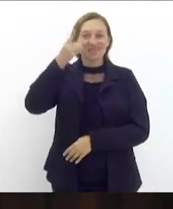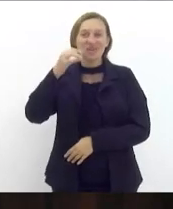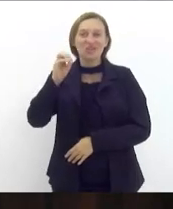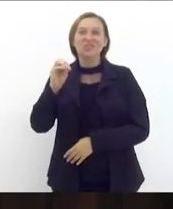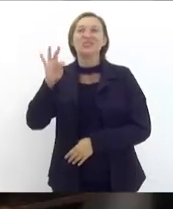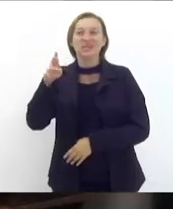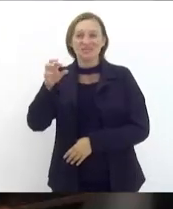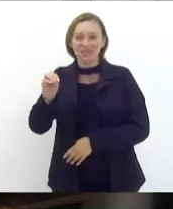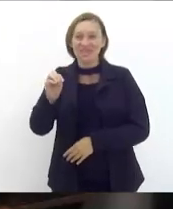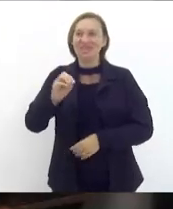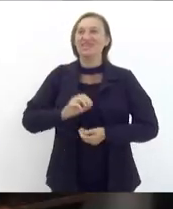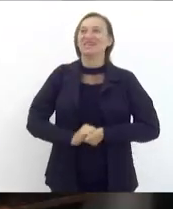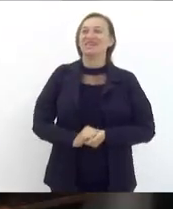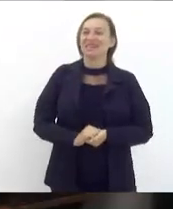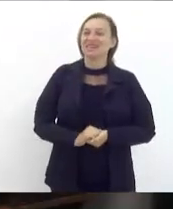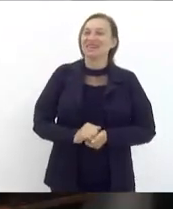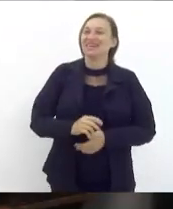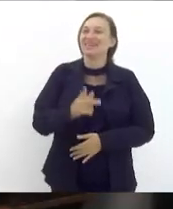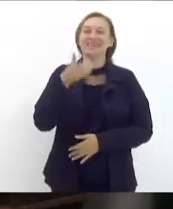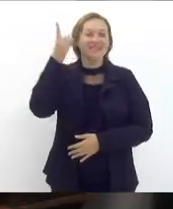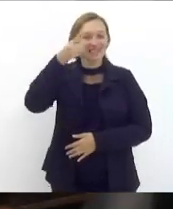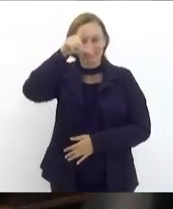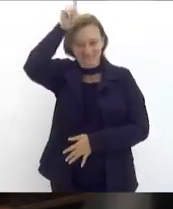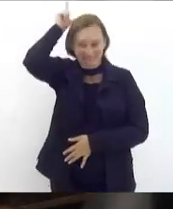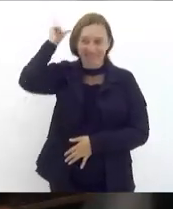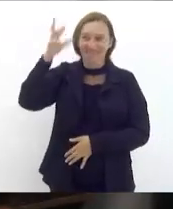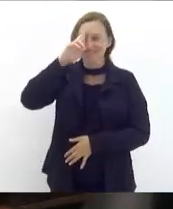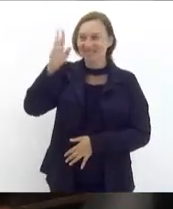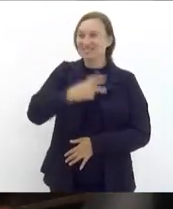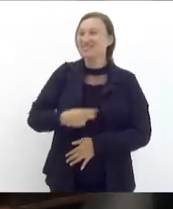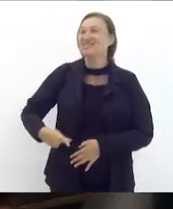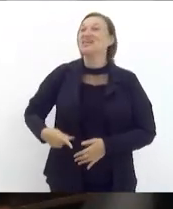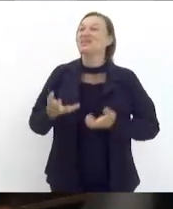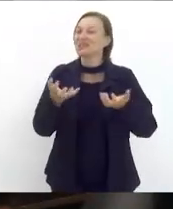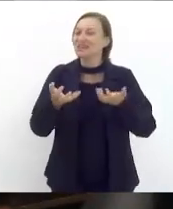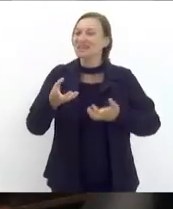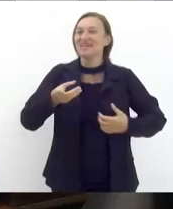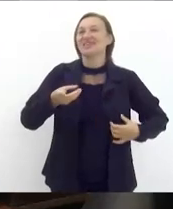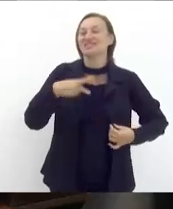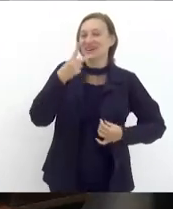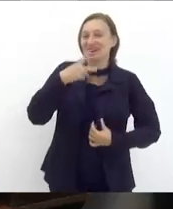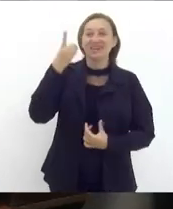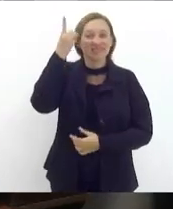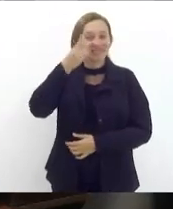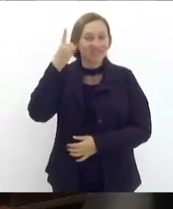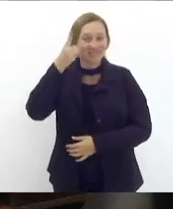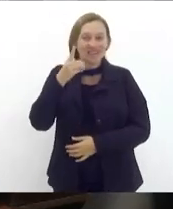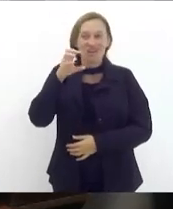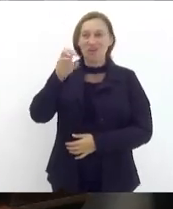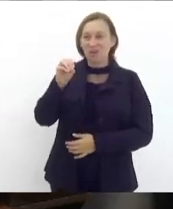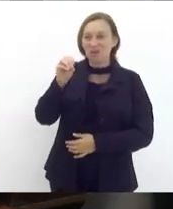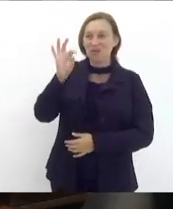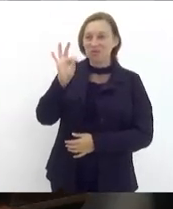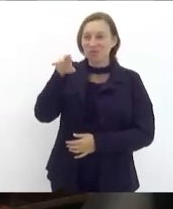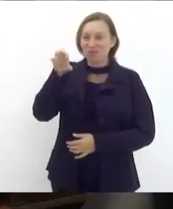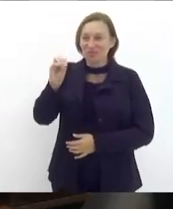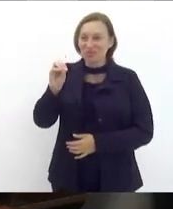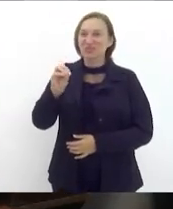Luiz Paulo por favor presidente eu queria dizer ao deputado Ottoni Rocha